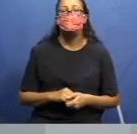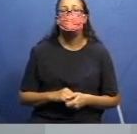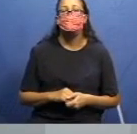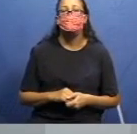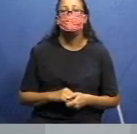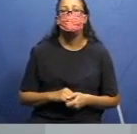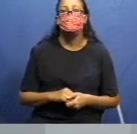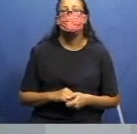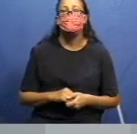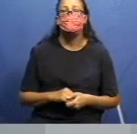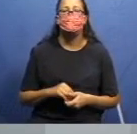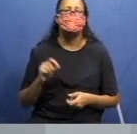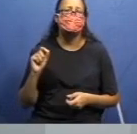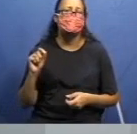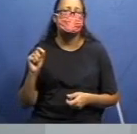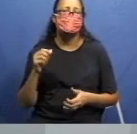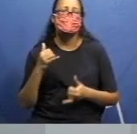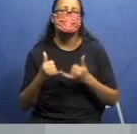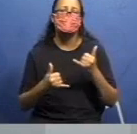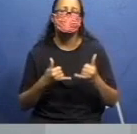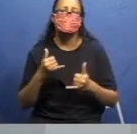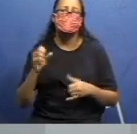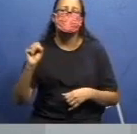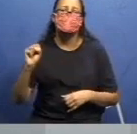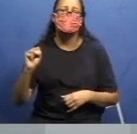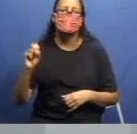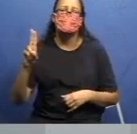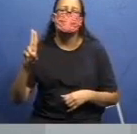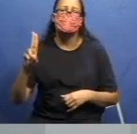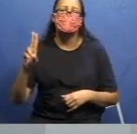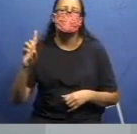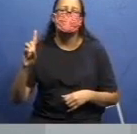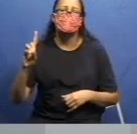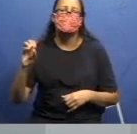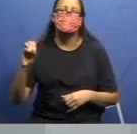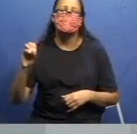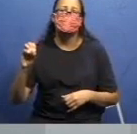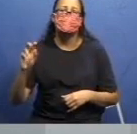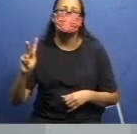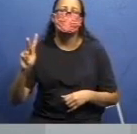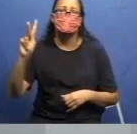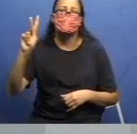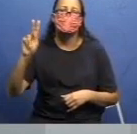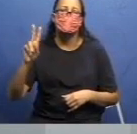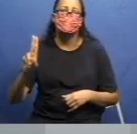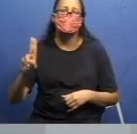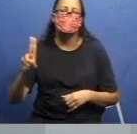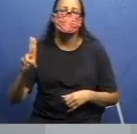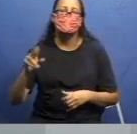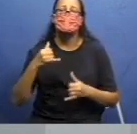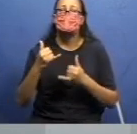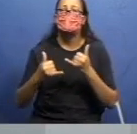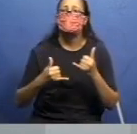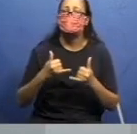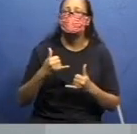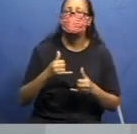que é a brincadeira do Sudoku, ou Sudoku. É uma brincadeira japonesa, é um jogo japonês, na